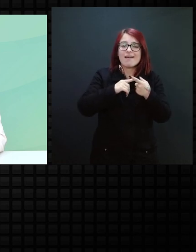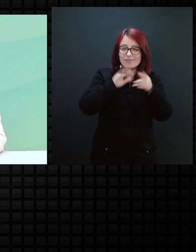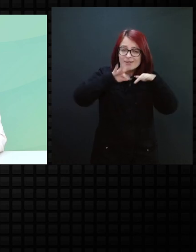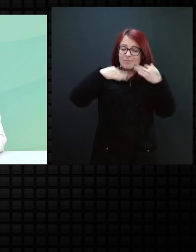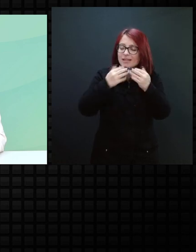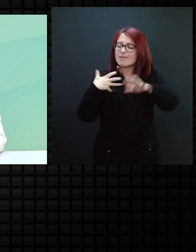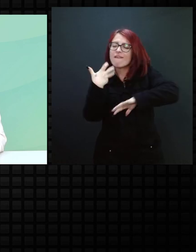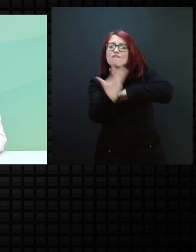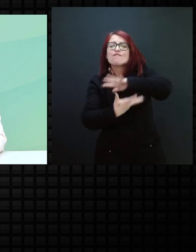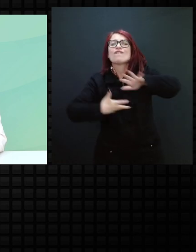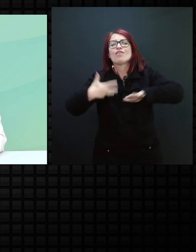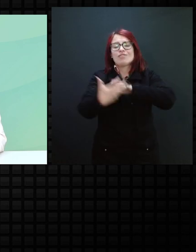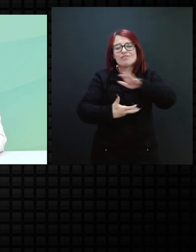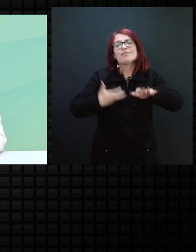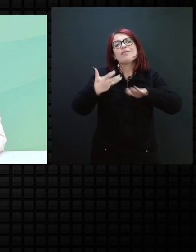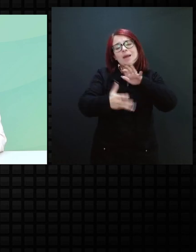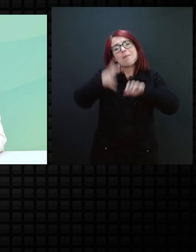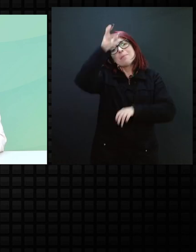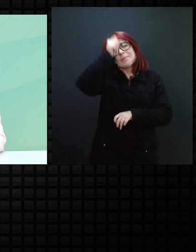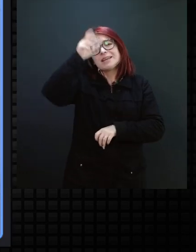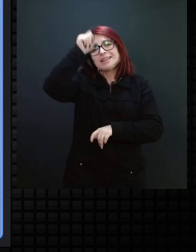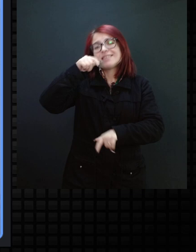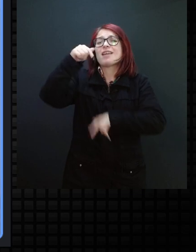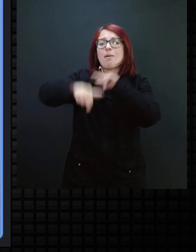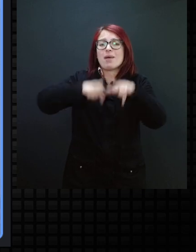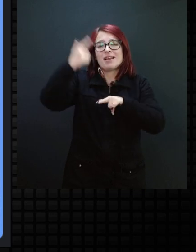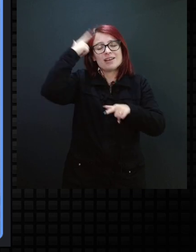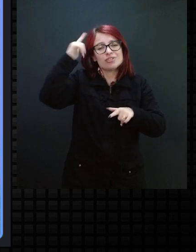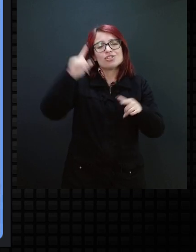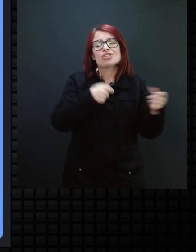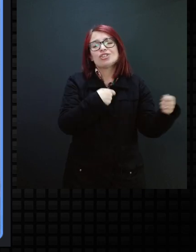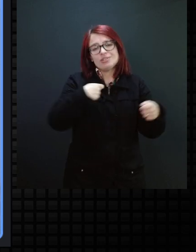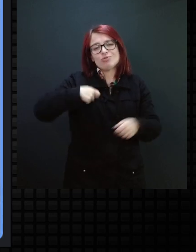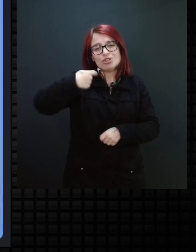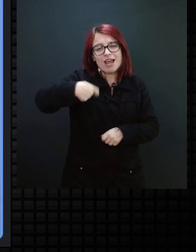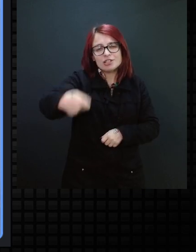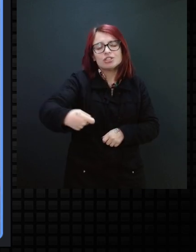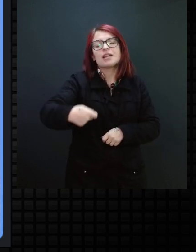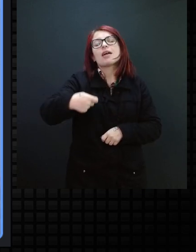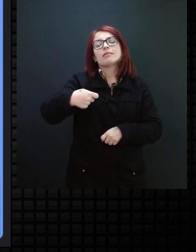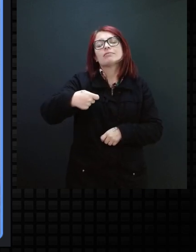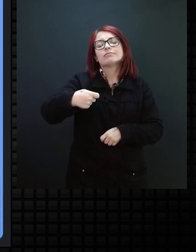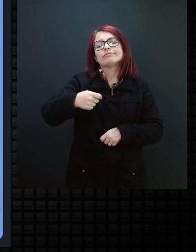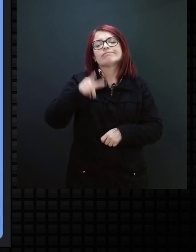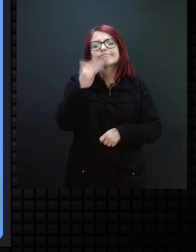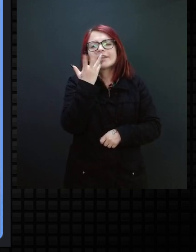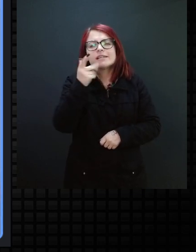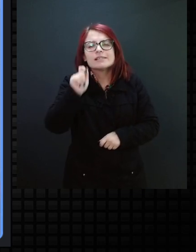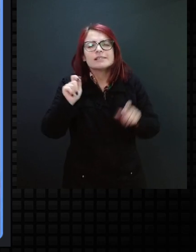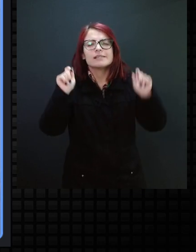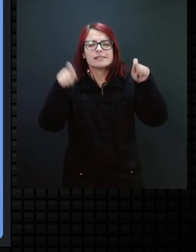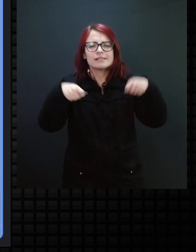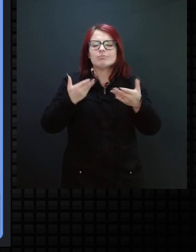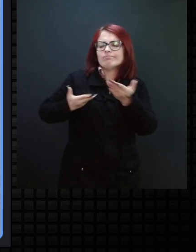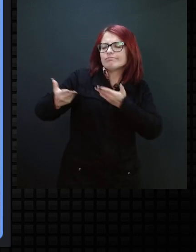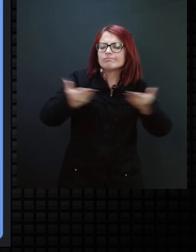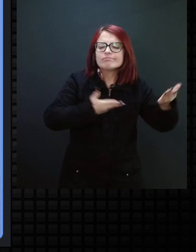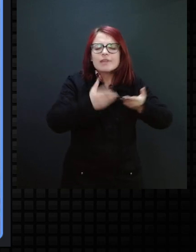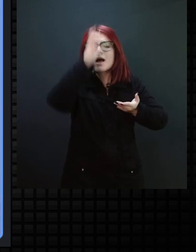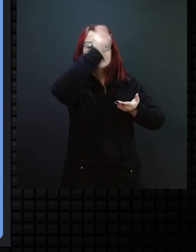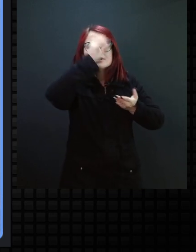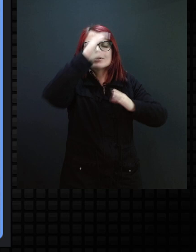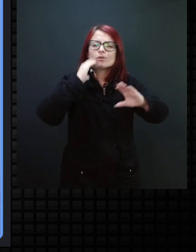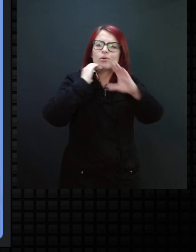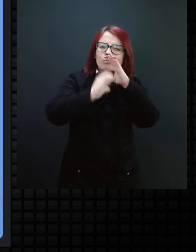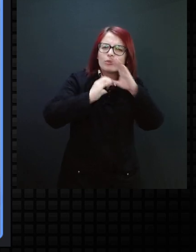lidar com as situações do dia a dia, para que a criança possa interagir e aprender a se comunicar